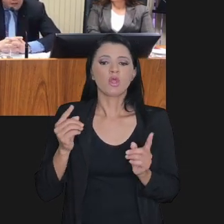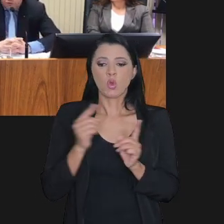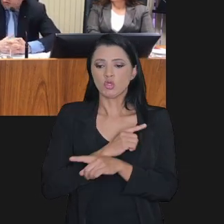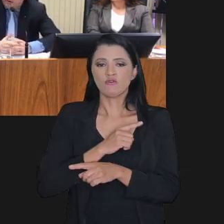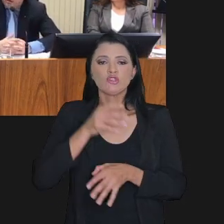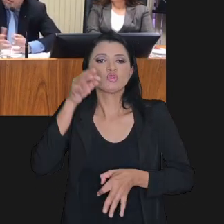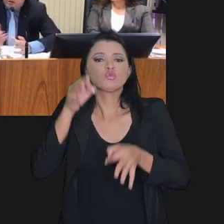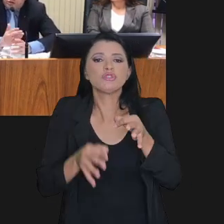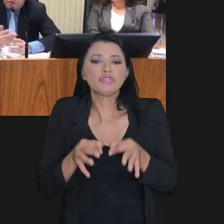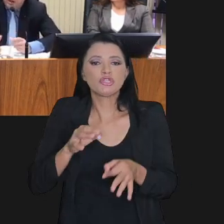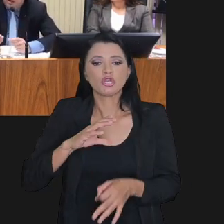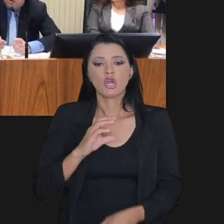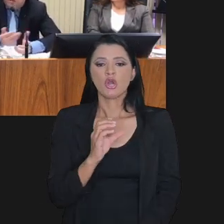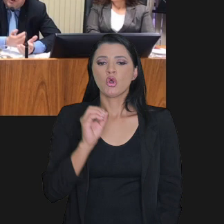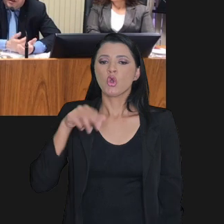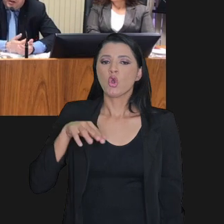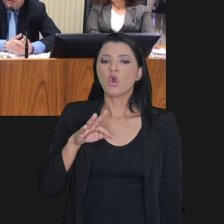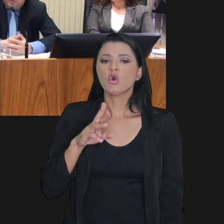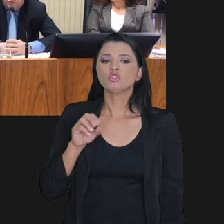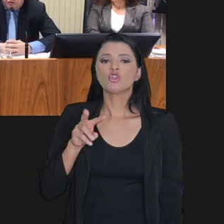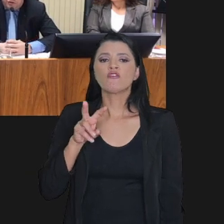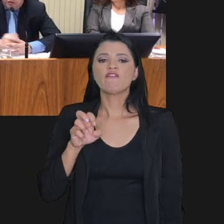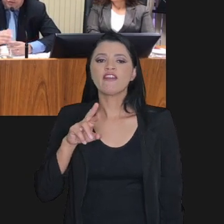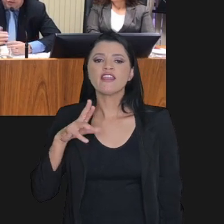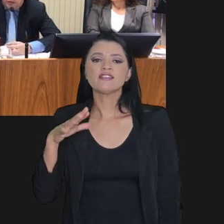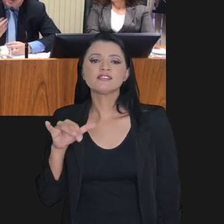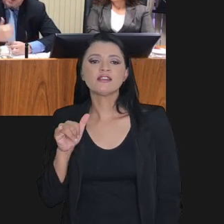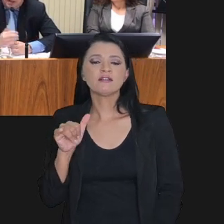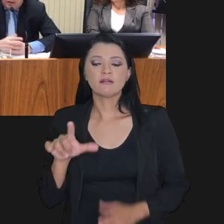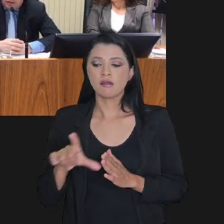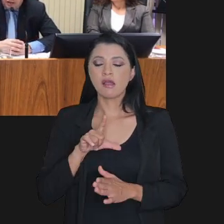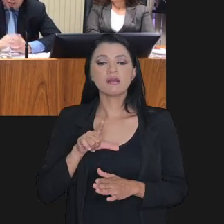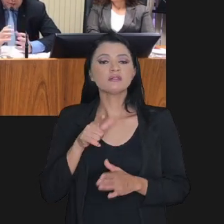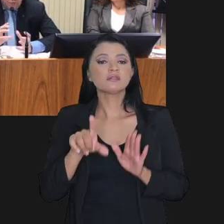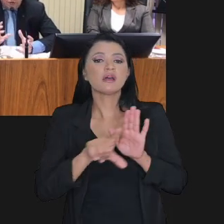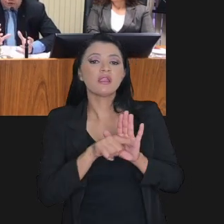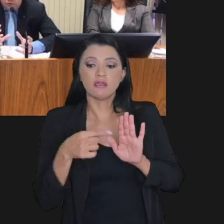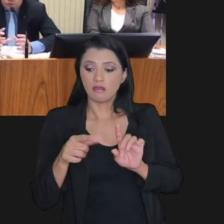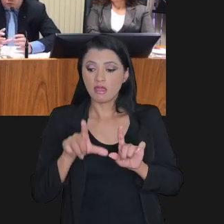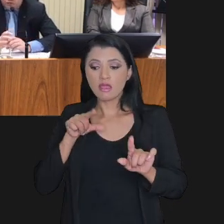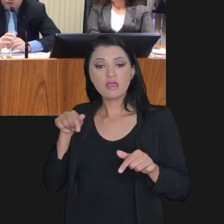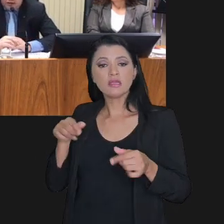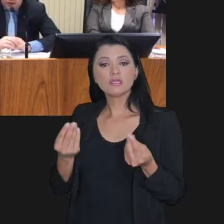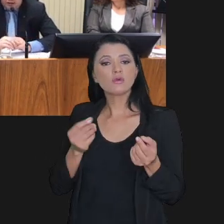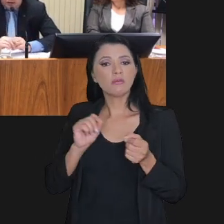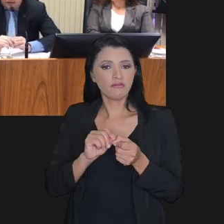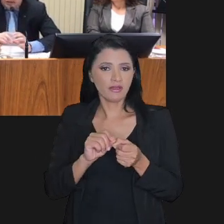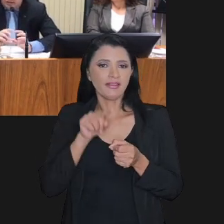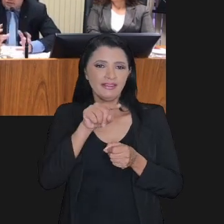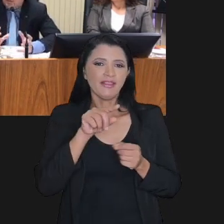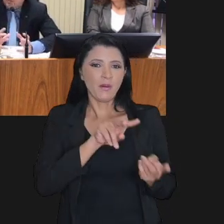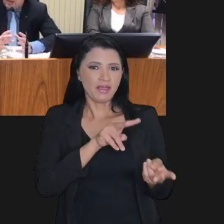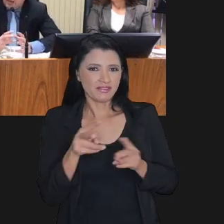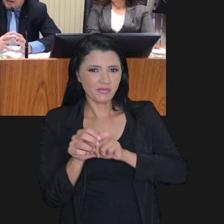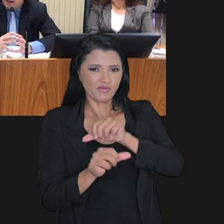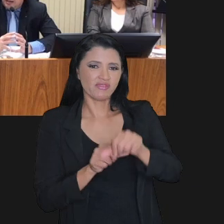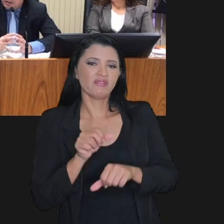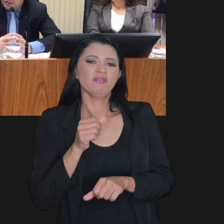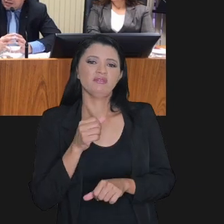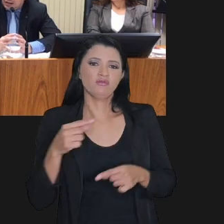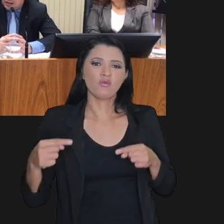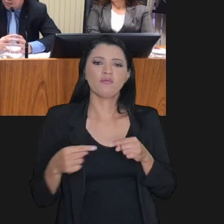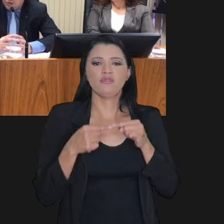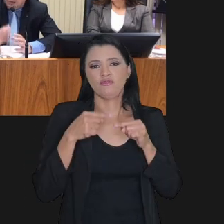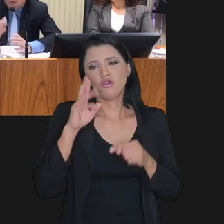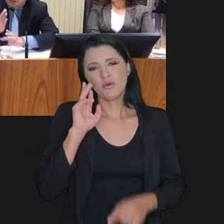controvérsia jurídica, como ficaria antes da lei. Então, o estudo da transação veio bem a calhar